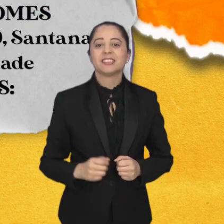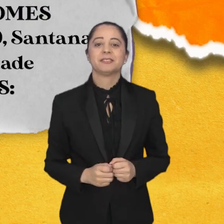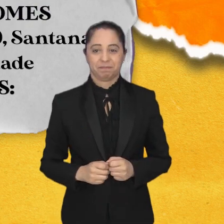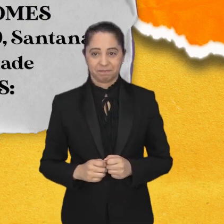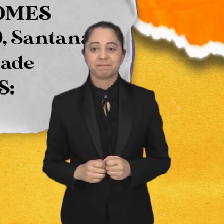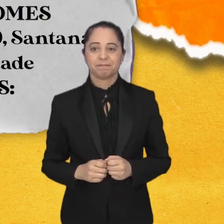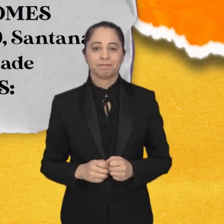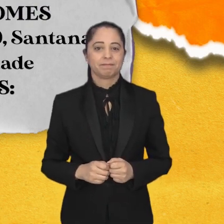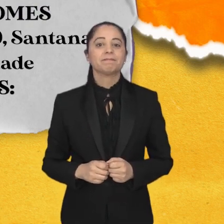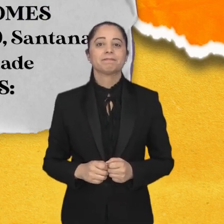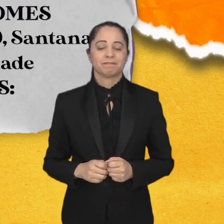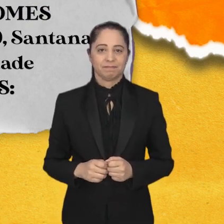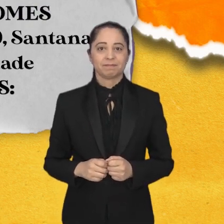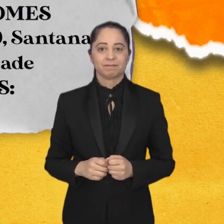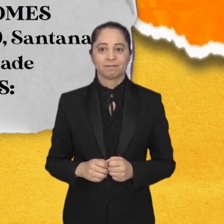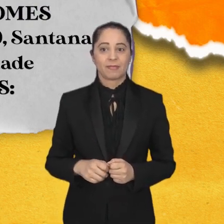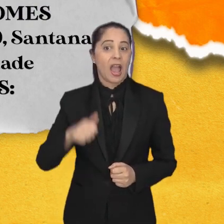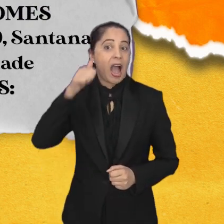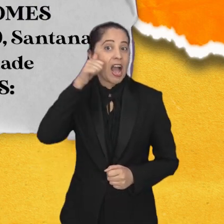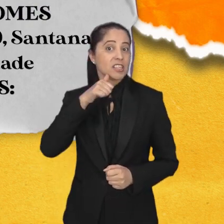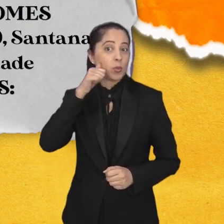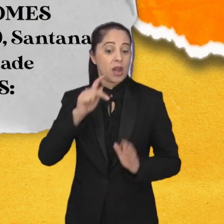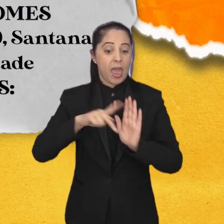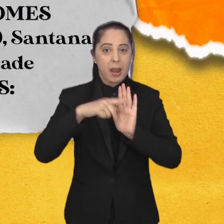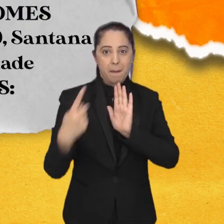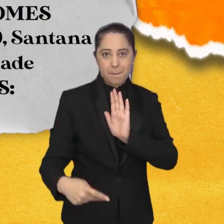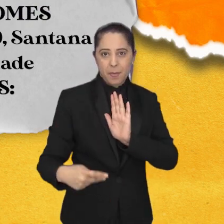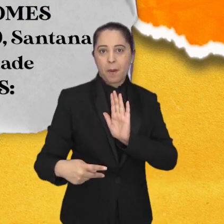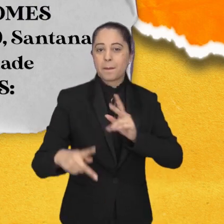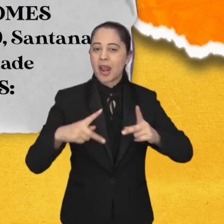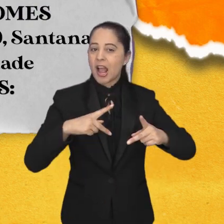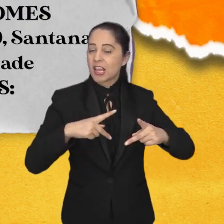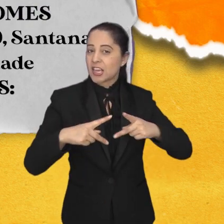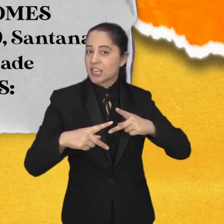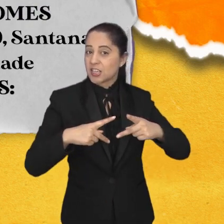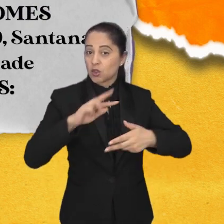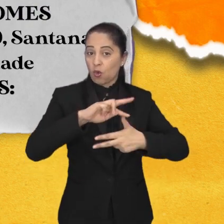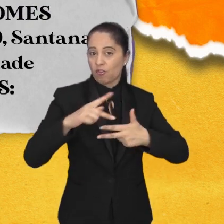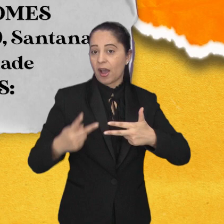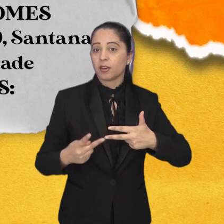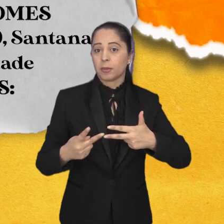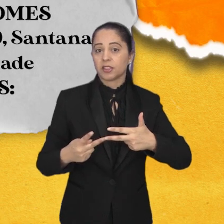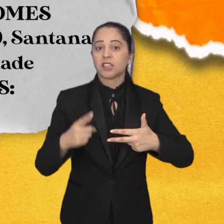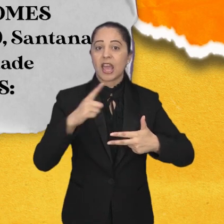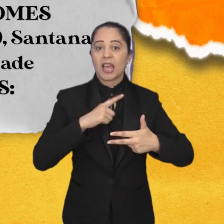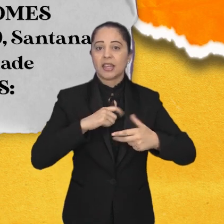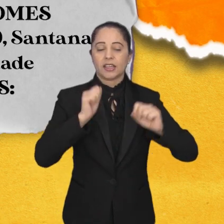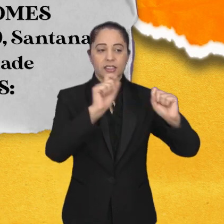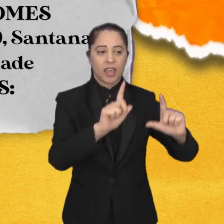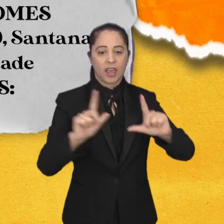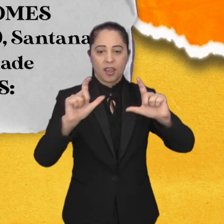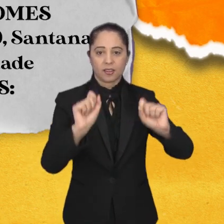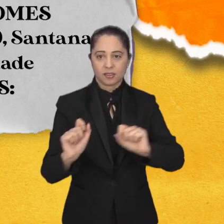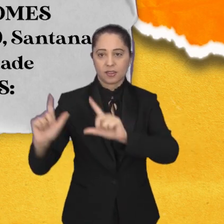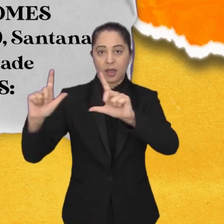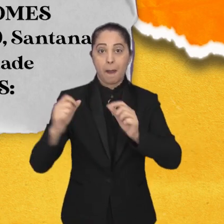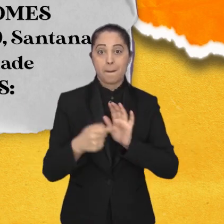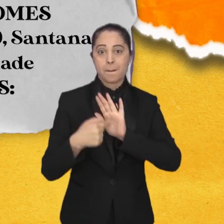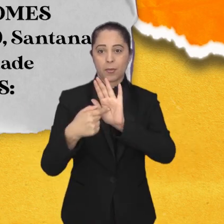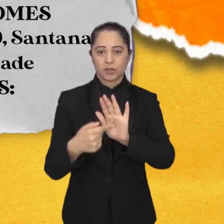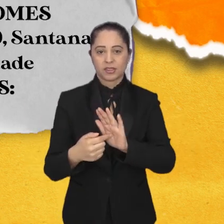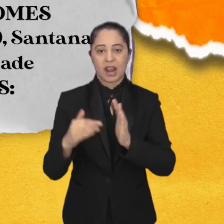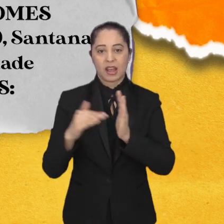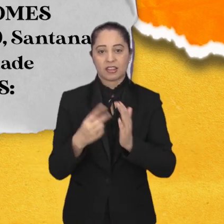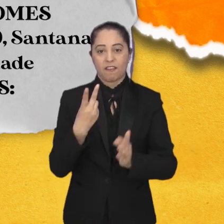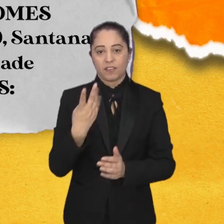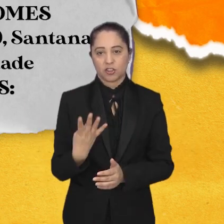Produtoras e artistas do Vale do Paraíba realiza a exposição O Lugar Delas no Centro Cultural Clemente Gomes até o dia